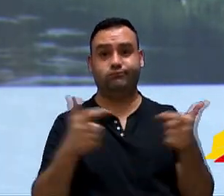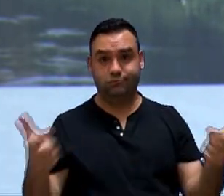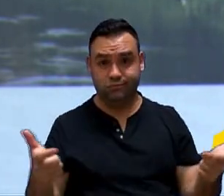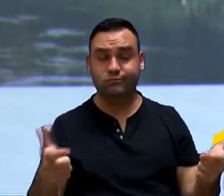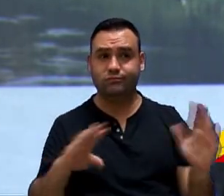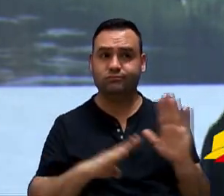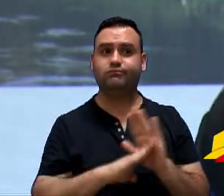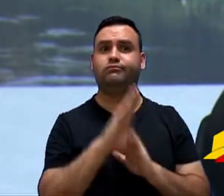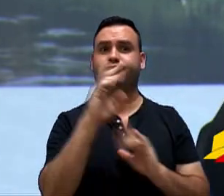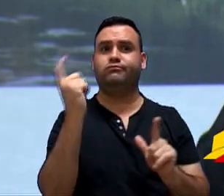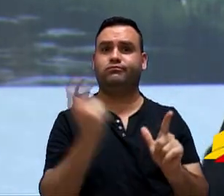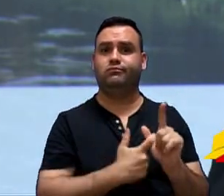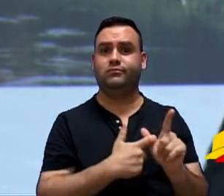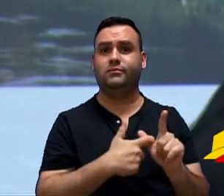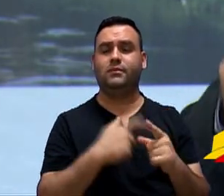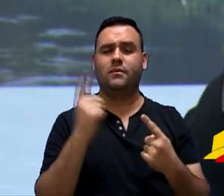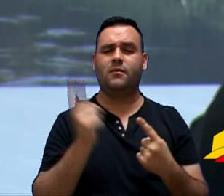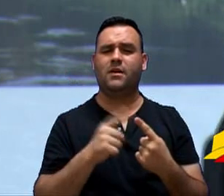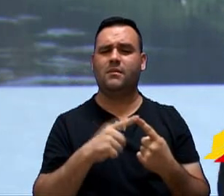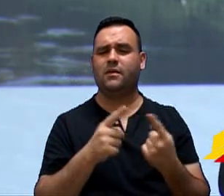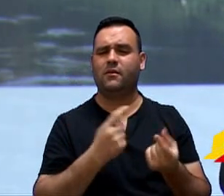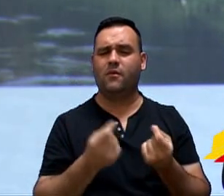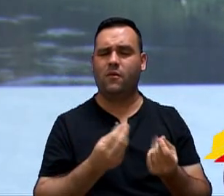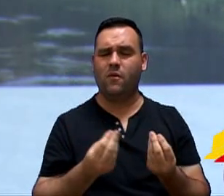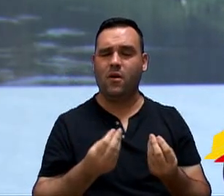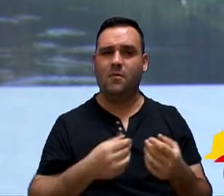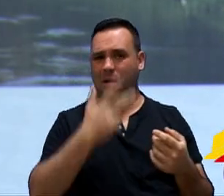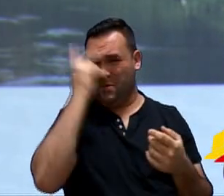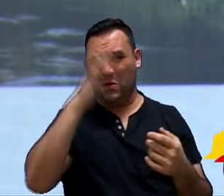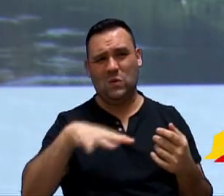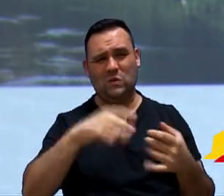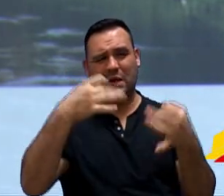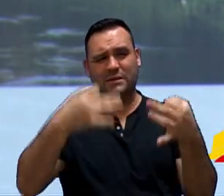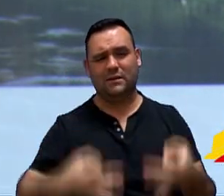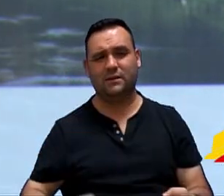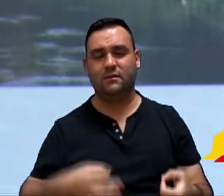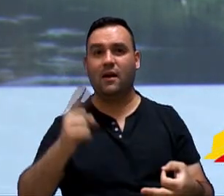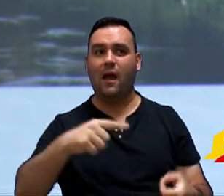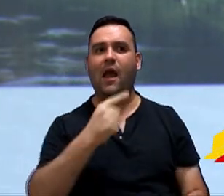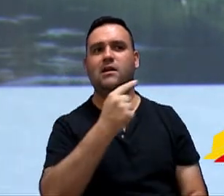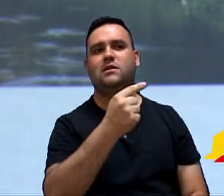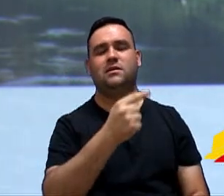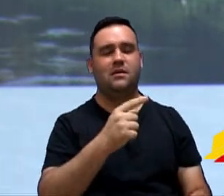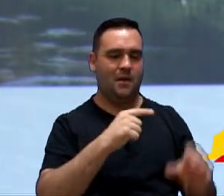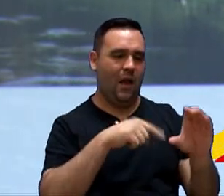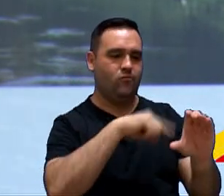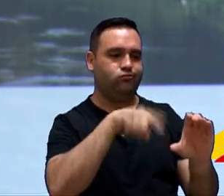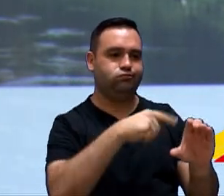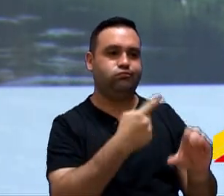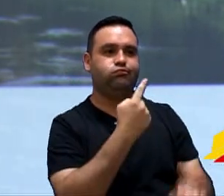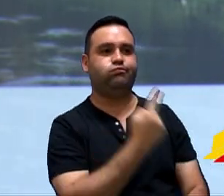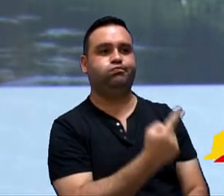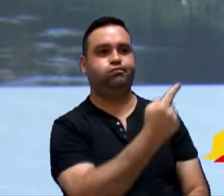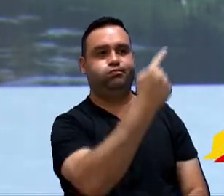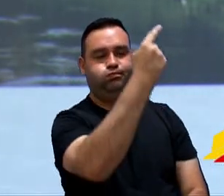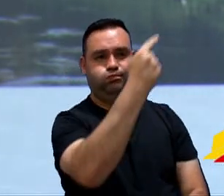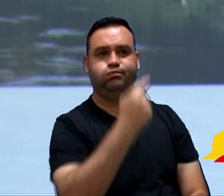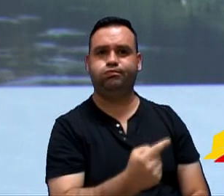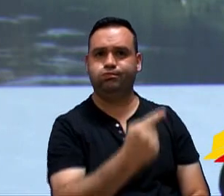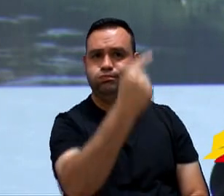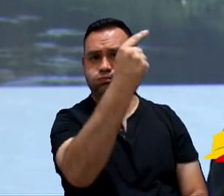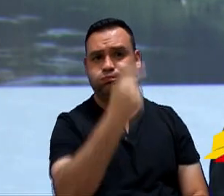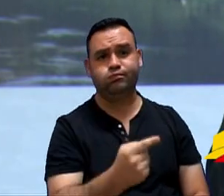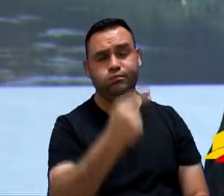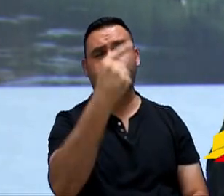alto e a maneira, primeiro, de dar dignidade para essas pessoas é individualizar esse tipo de ligação de